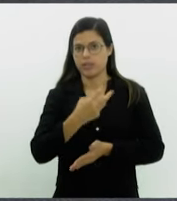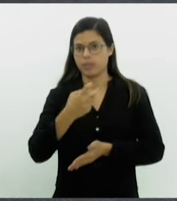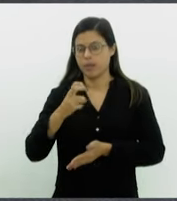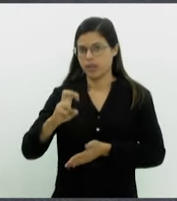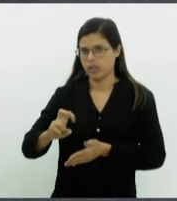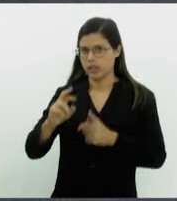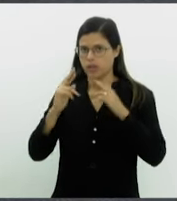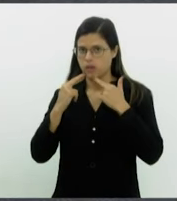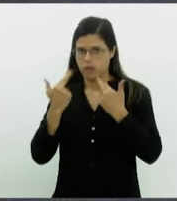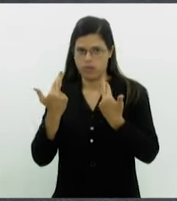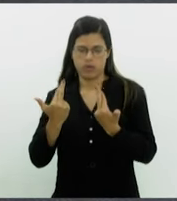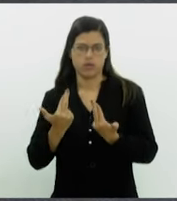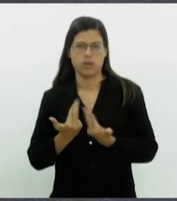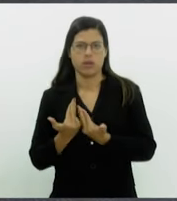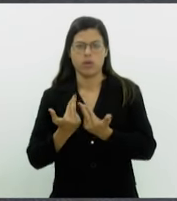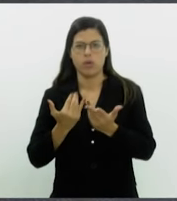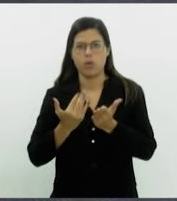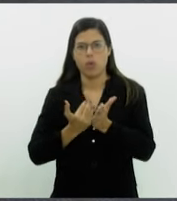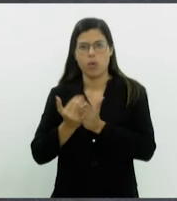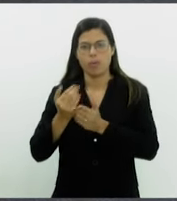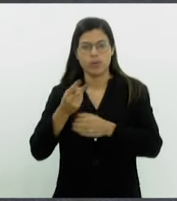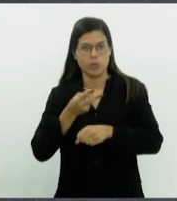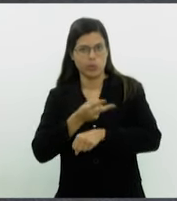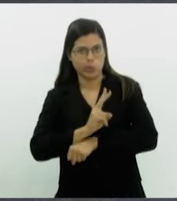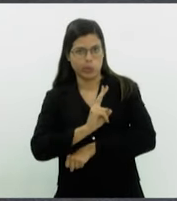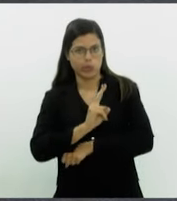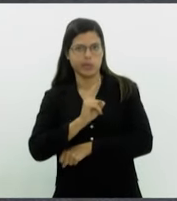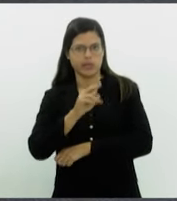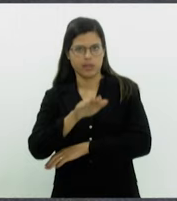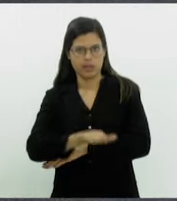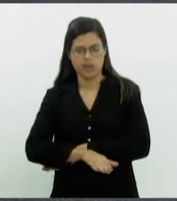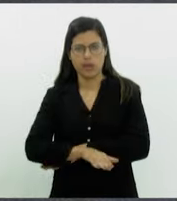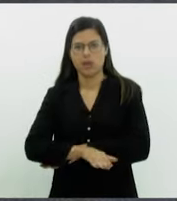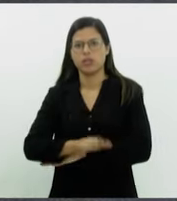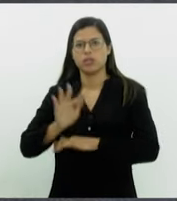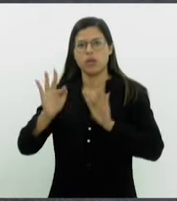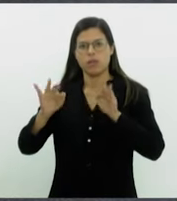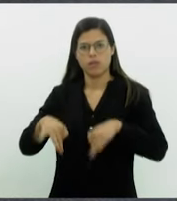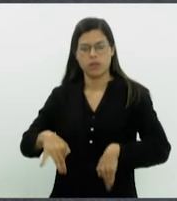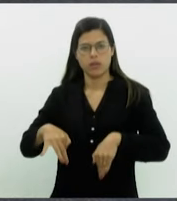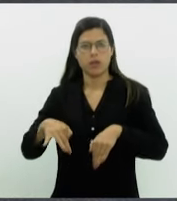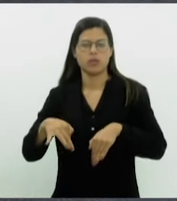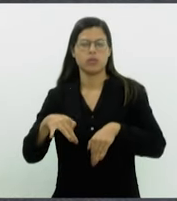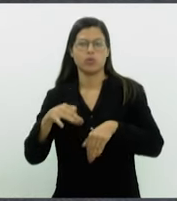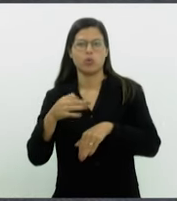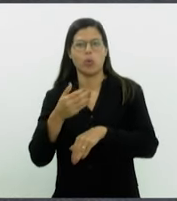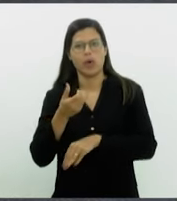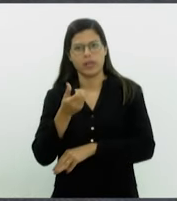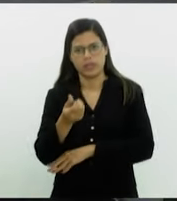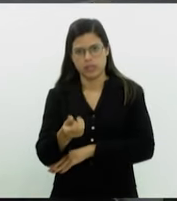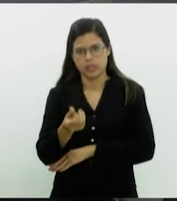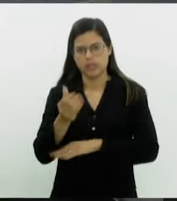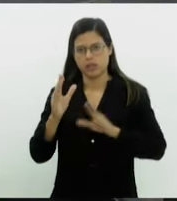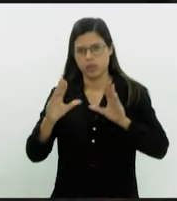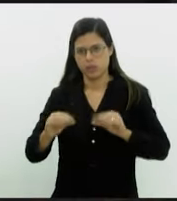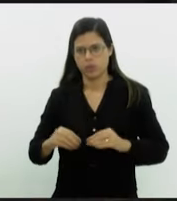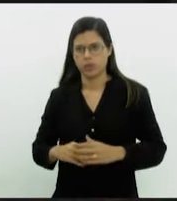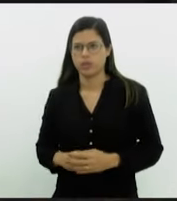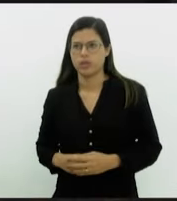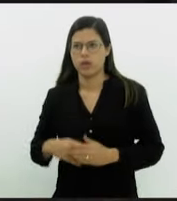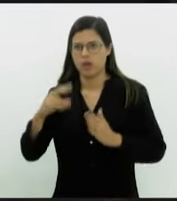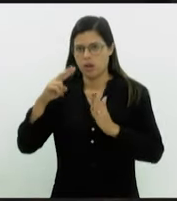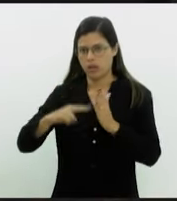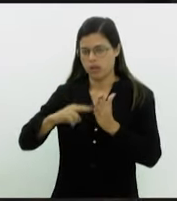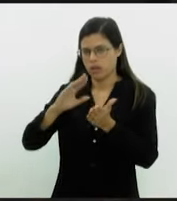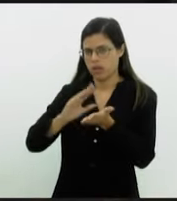ordinária, que, iniciada às 14 horas, foi encerrada às 18 horas. Lívia aprovada